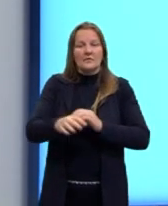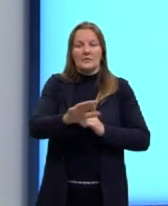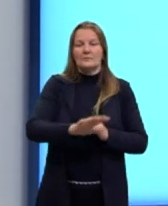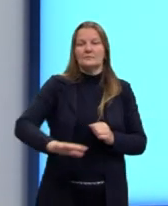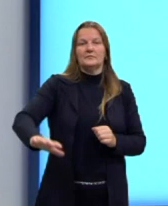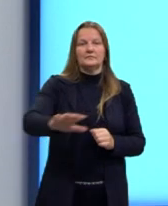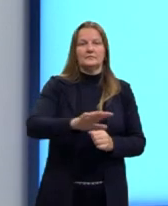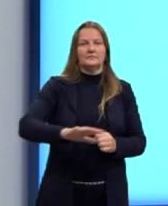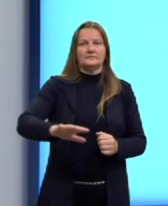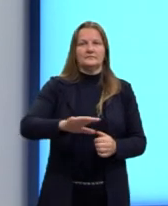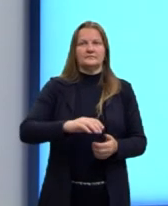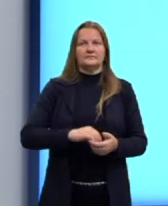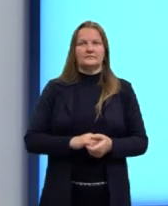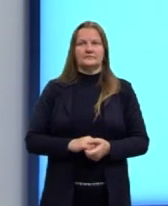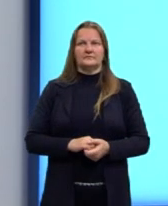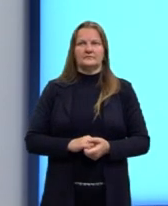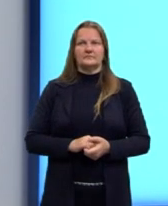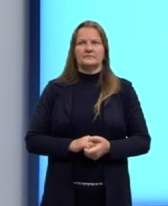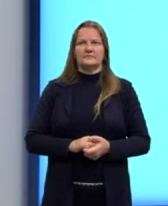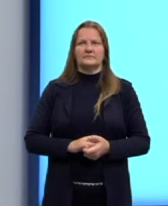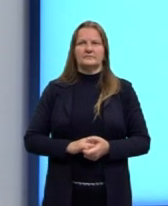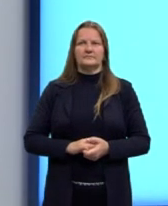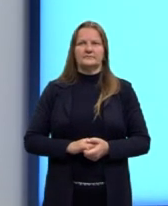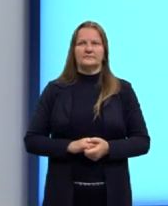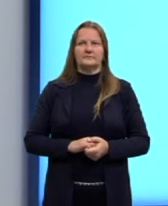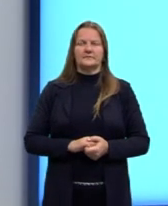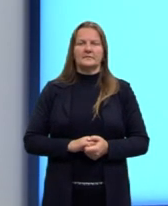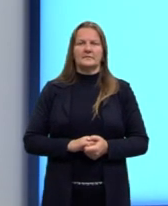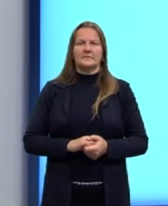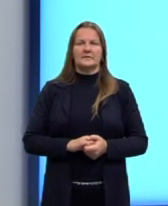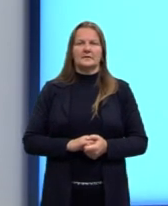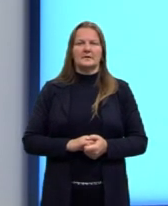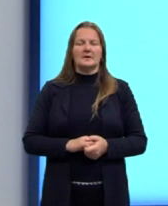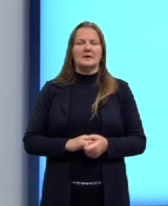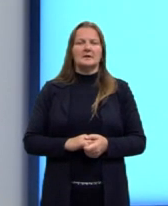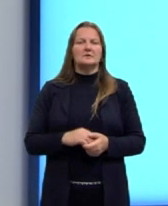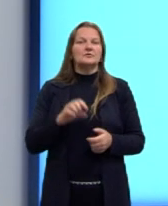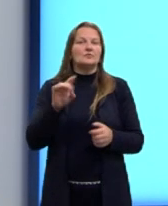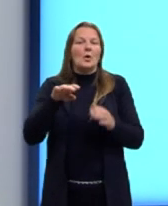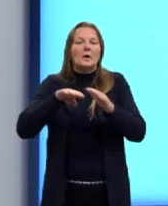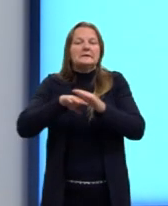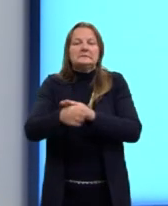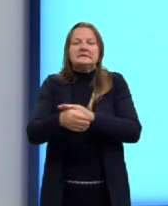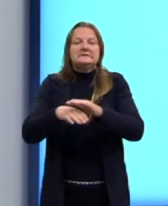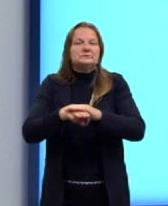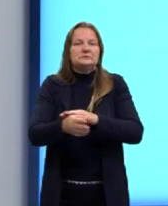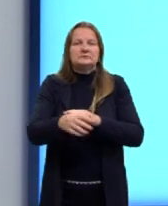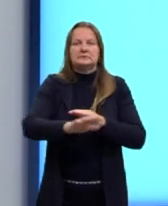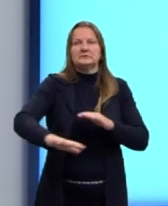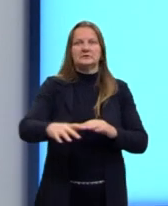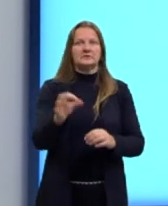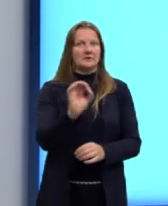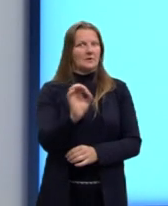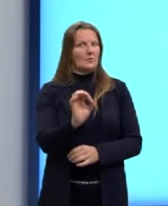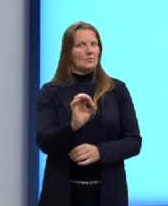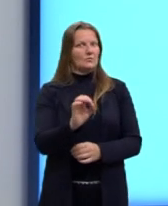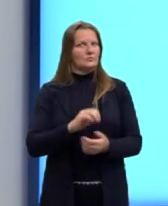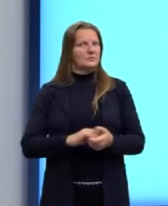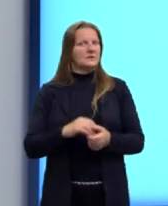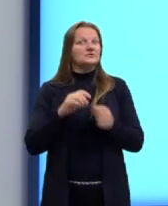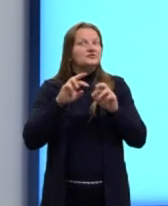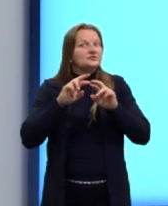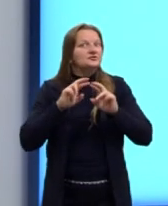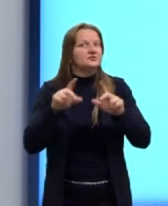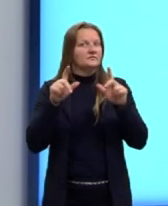ambiente em que vive. Como eu falei agora. Ela não vai ser para adaptar. E sim para ao acaso. Fica